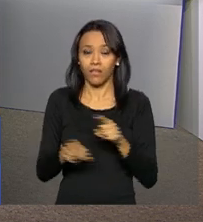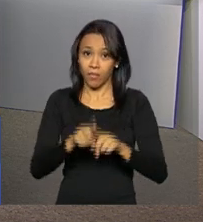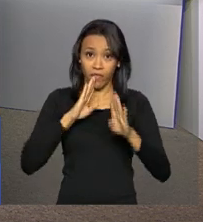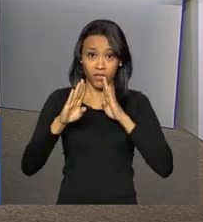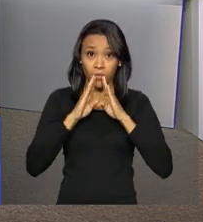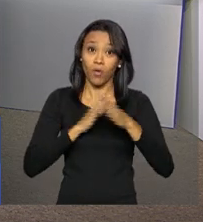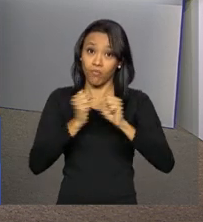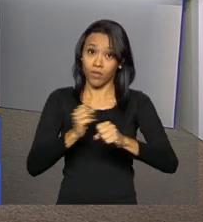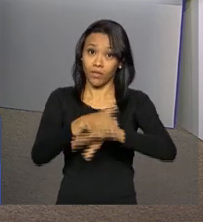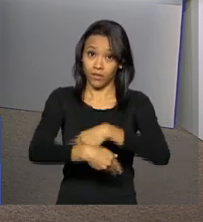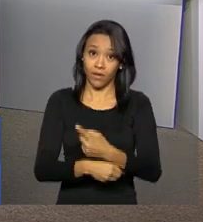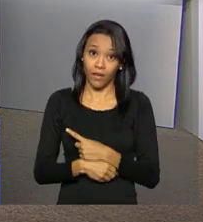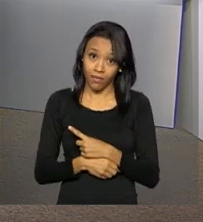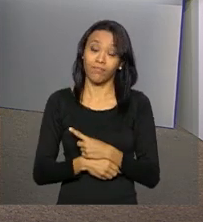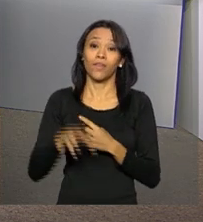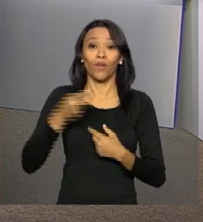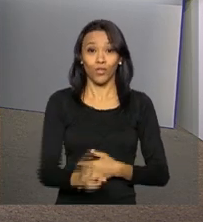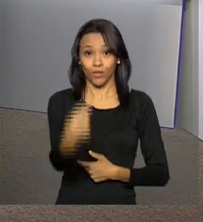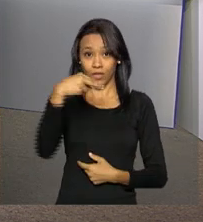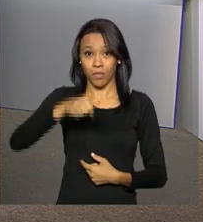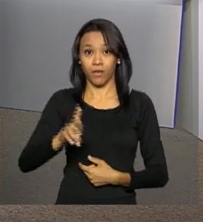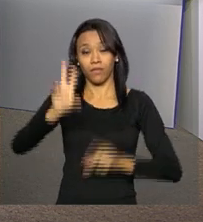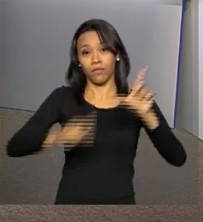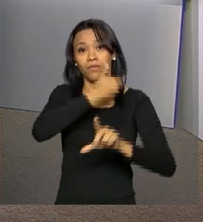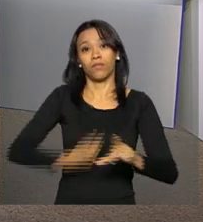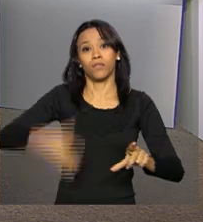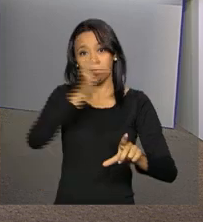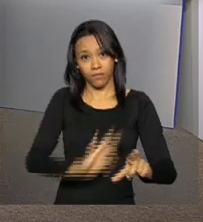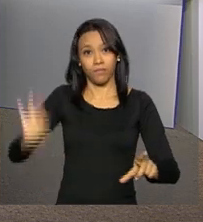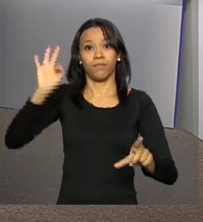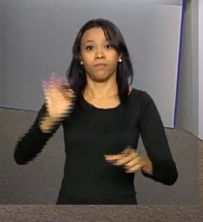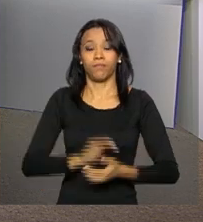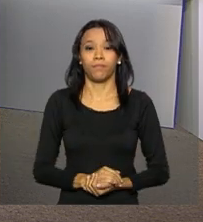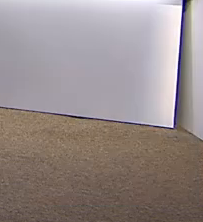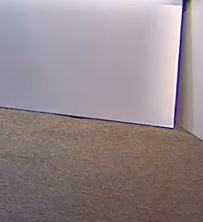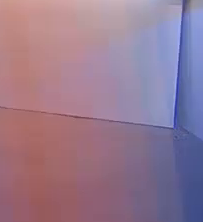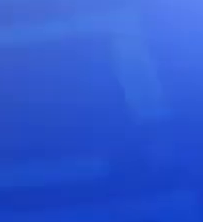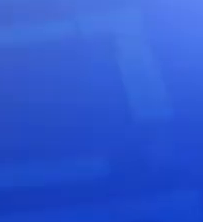facebook.com.br. Continue com a gente, NBR e a TV do Governo Federal.